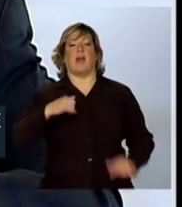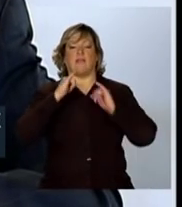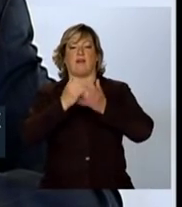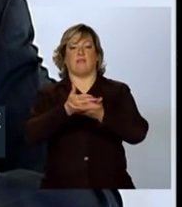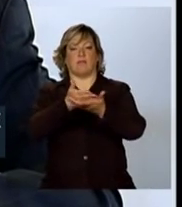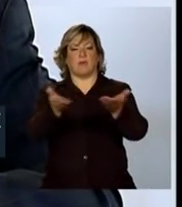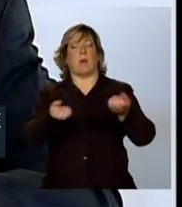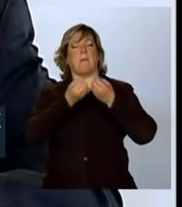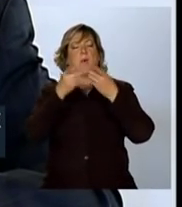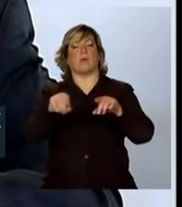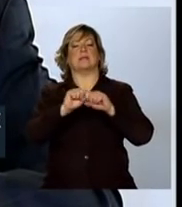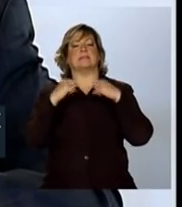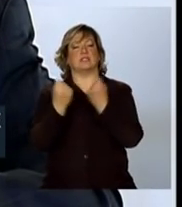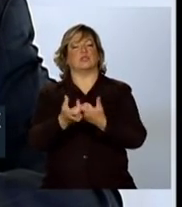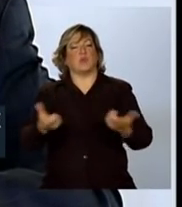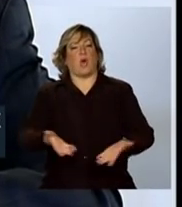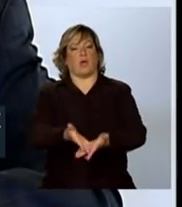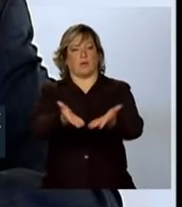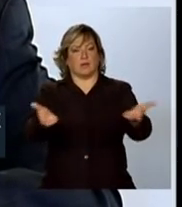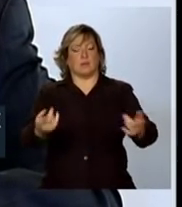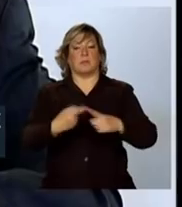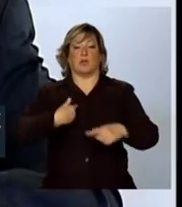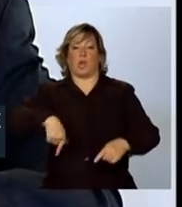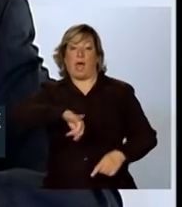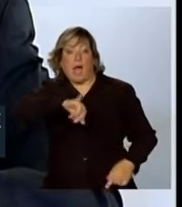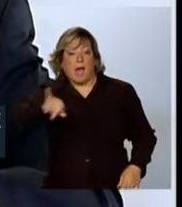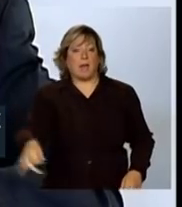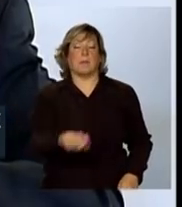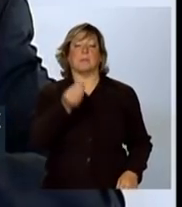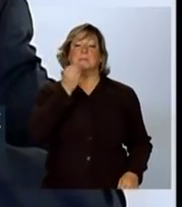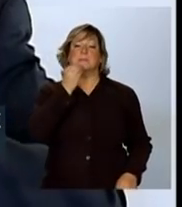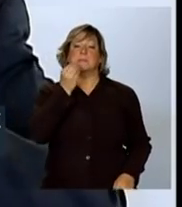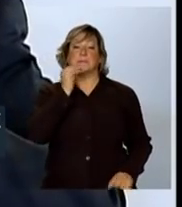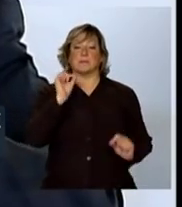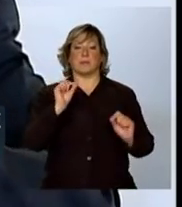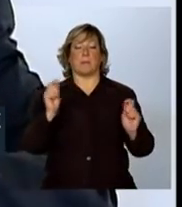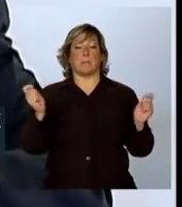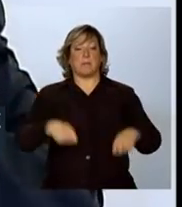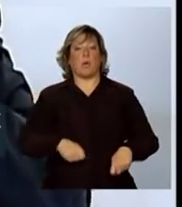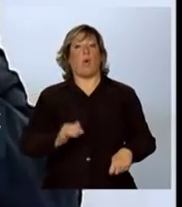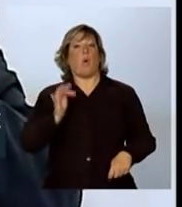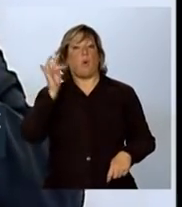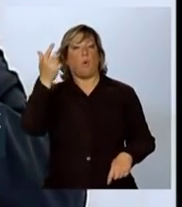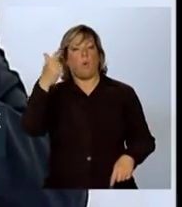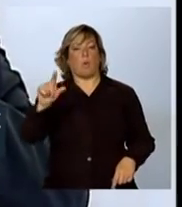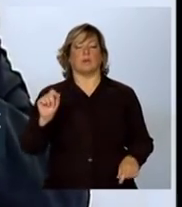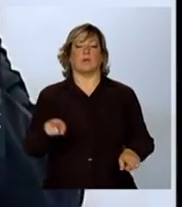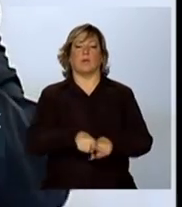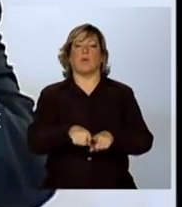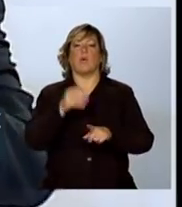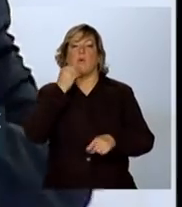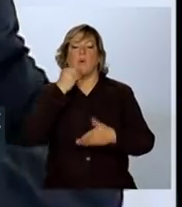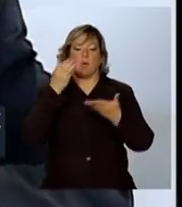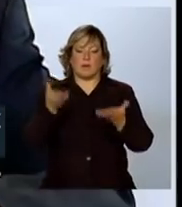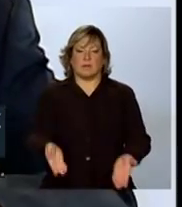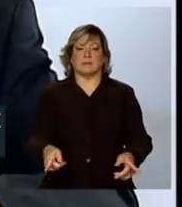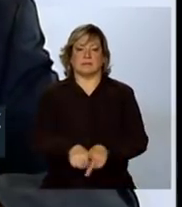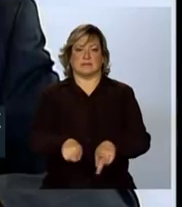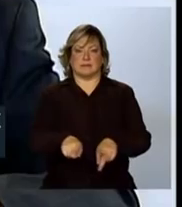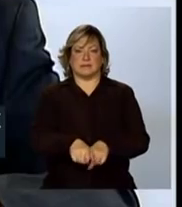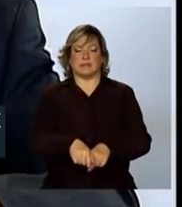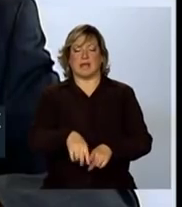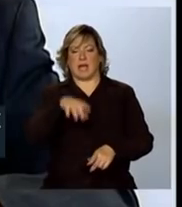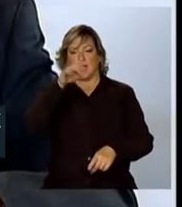muito bom seminário, que aproveitemos e que seja uma outra oportunidade da OPAS e aprender de vocês,